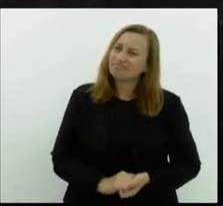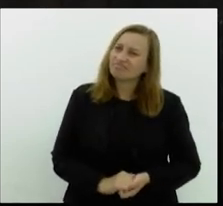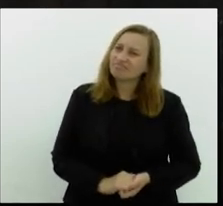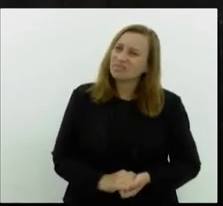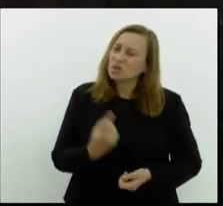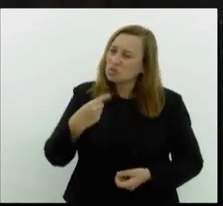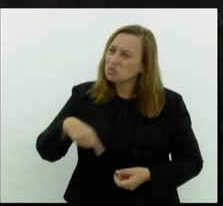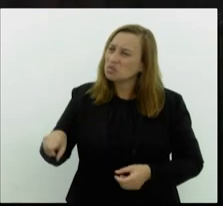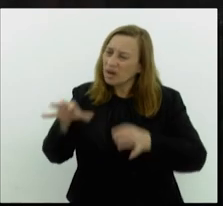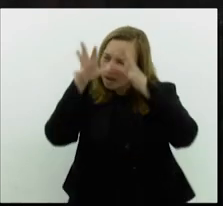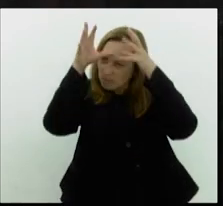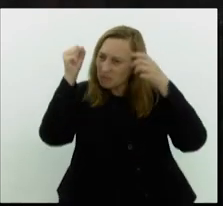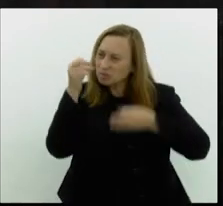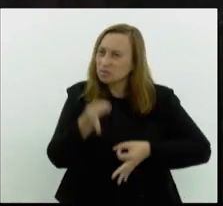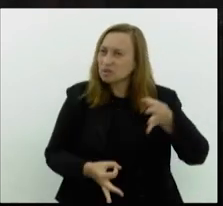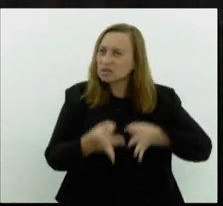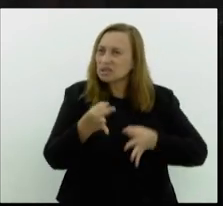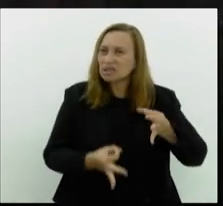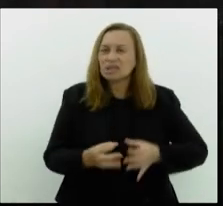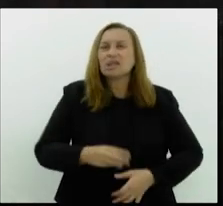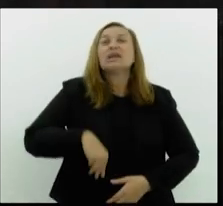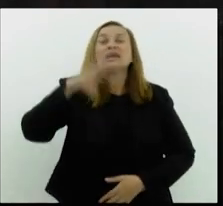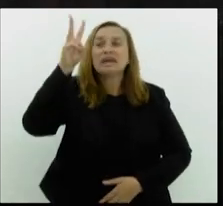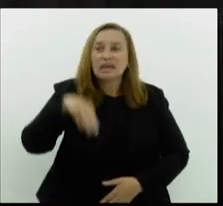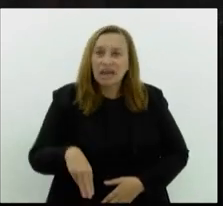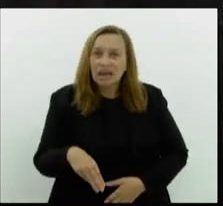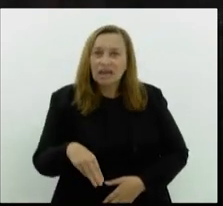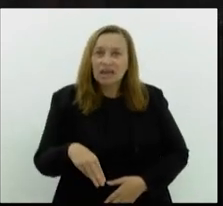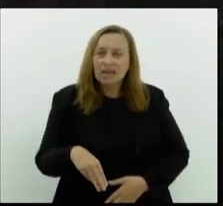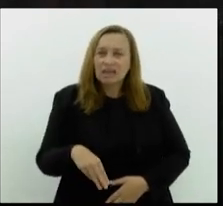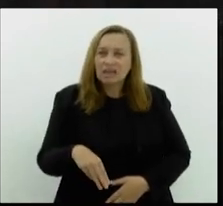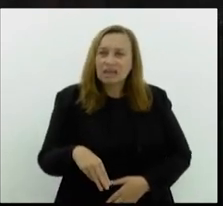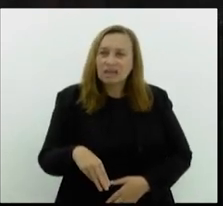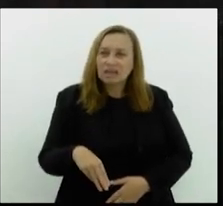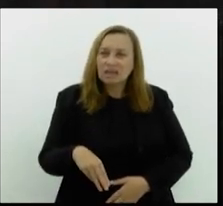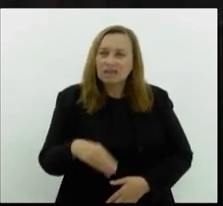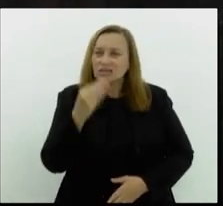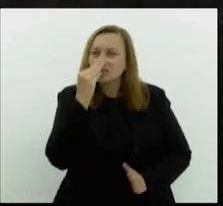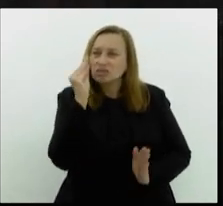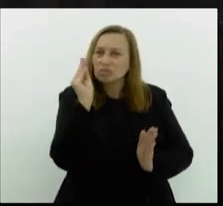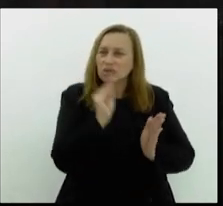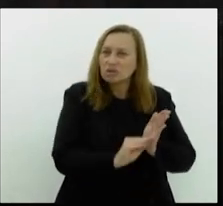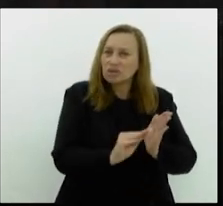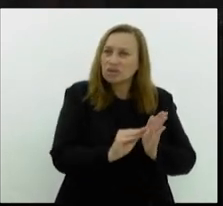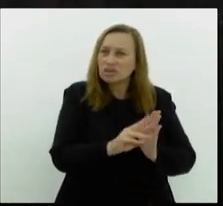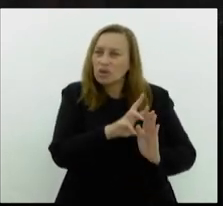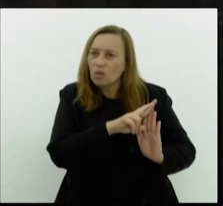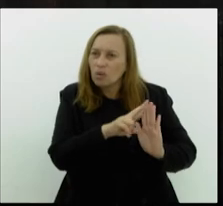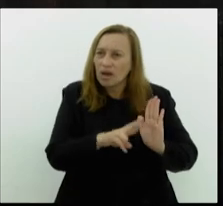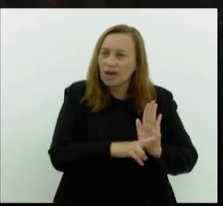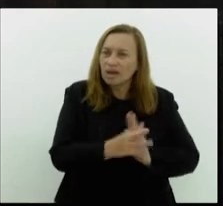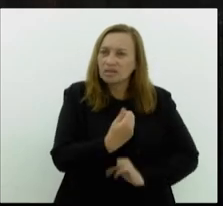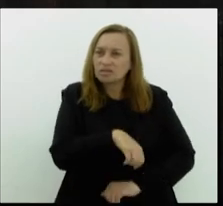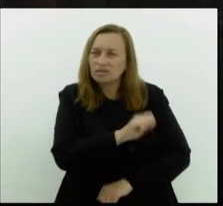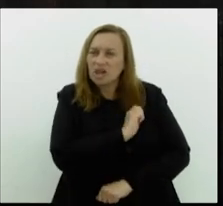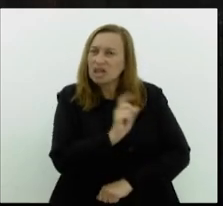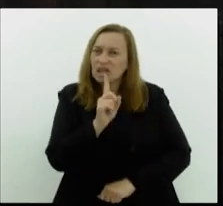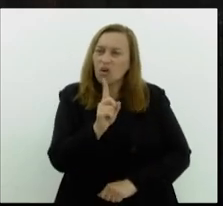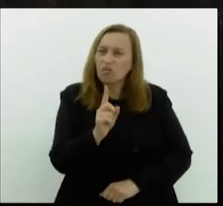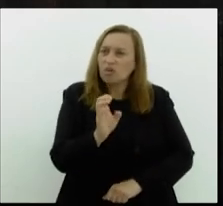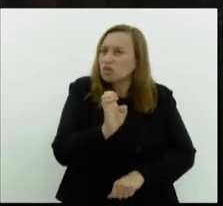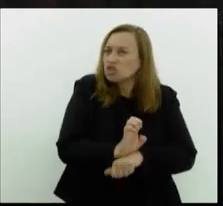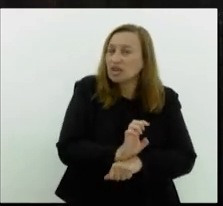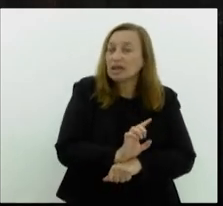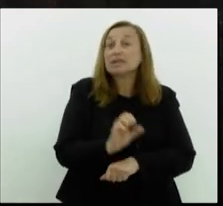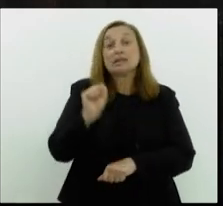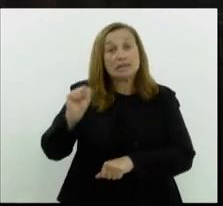Supremo? Quem primeiro descumpriu o regime de recuperação fiscal? Não foi o Estado do Rio de Janeiro, foi a